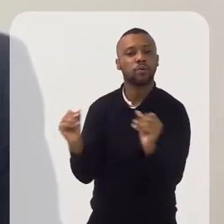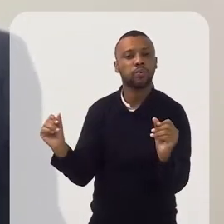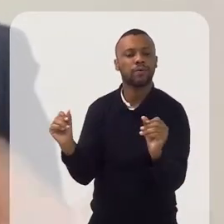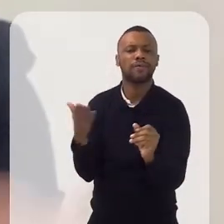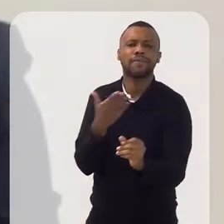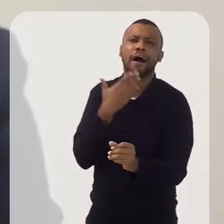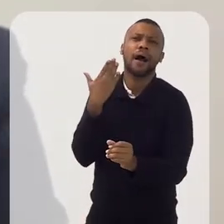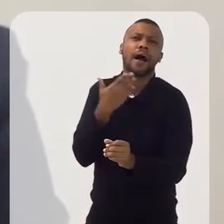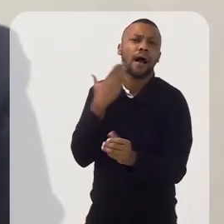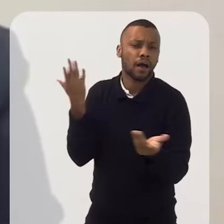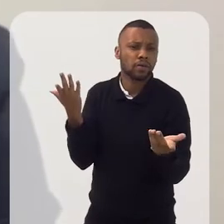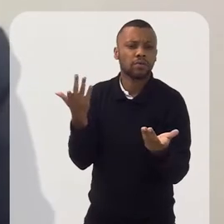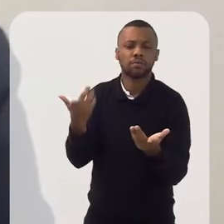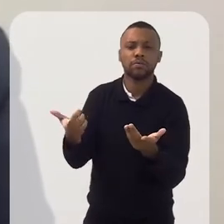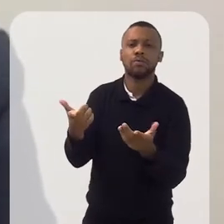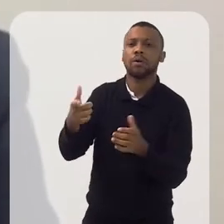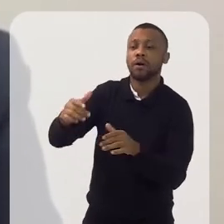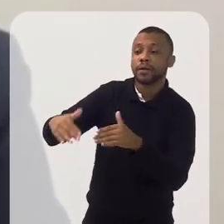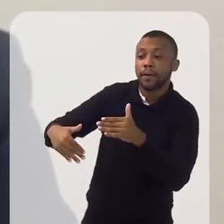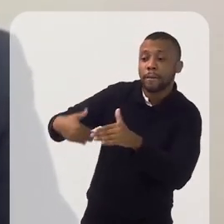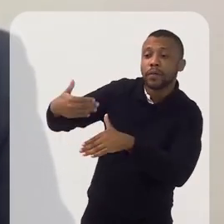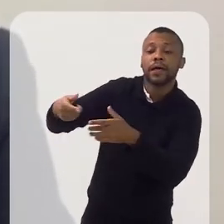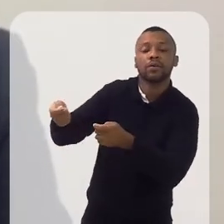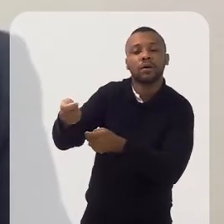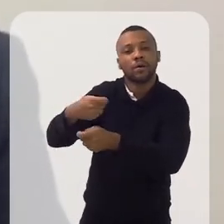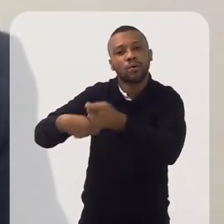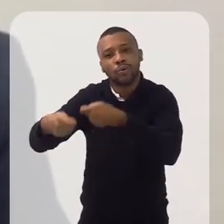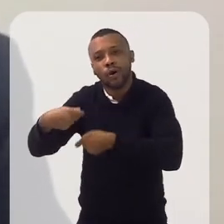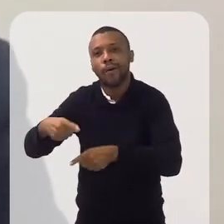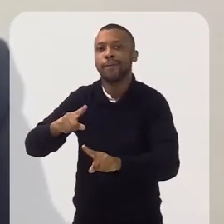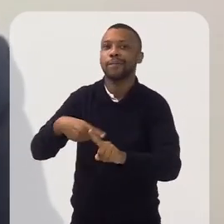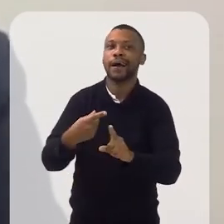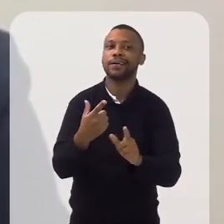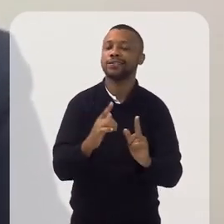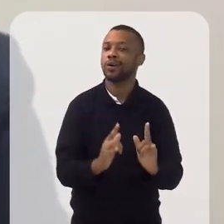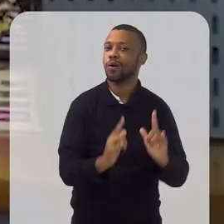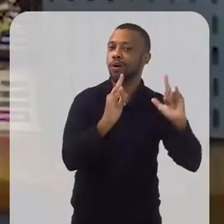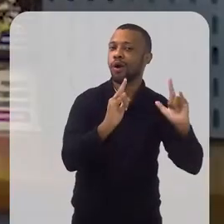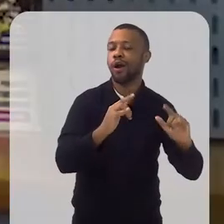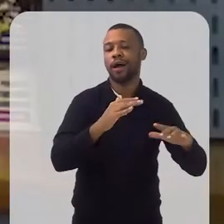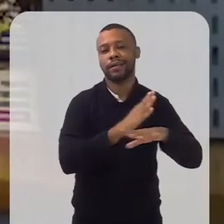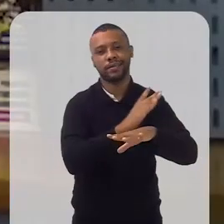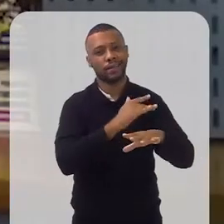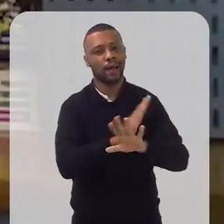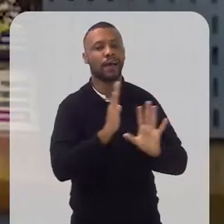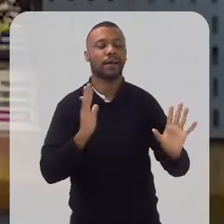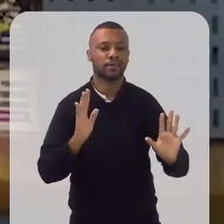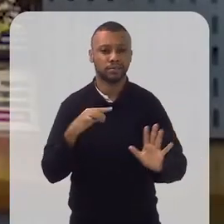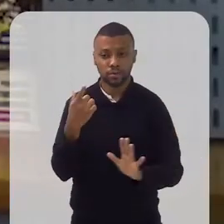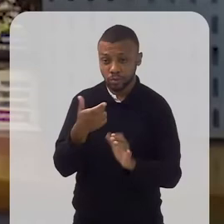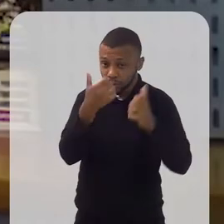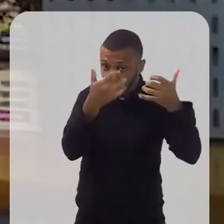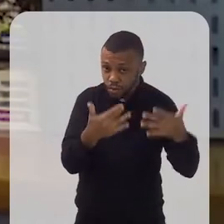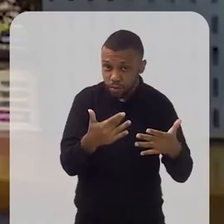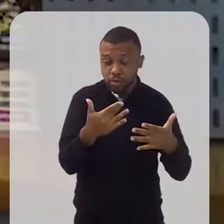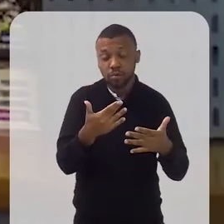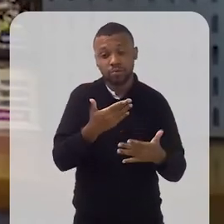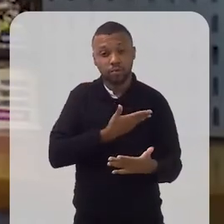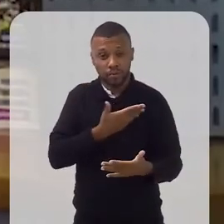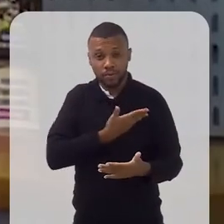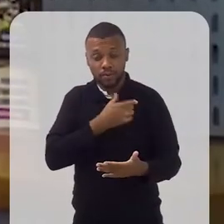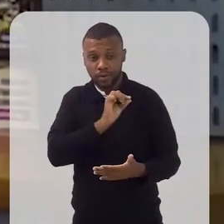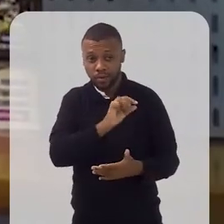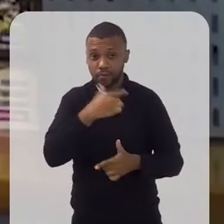perde muito facilmente com a urbanização e com outros processos econômicos também. Geisa, quando eu falo para os meus amigos que a gente fez um trabalho com